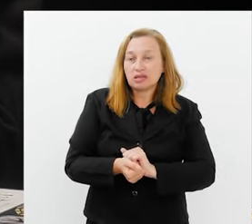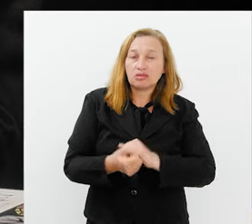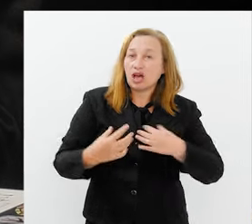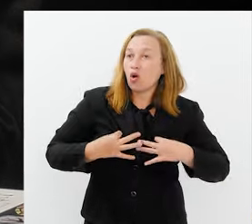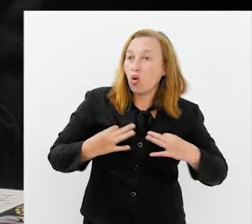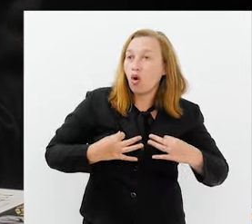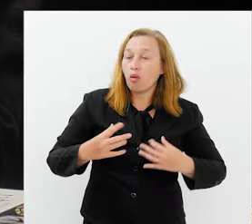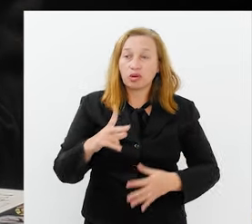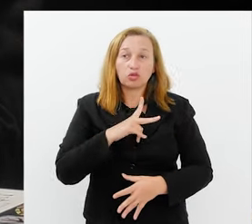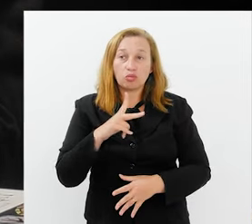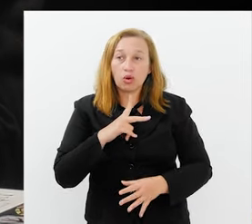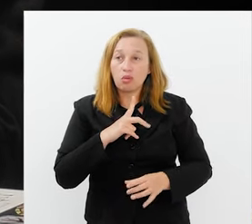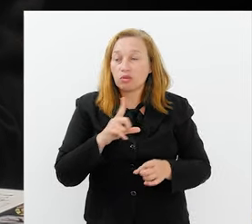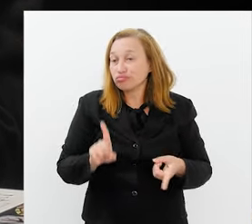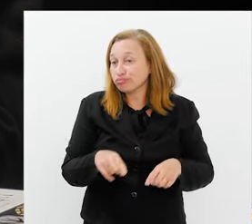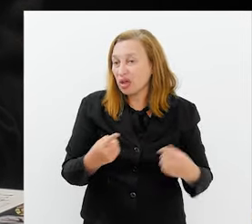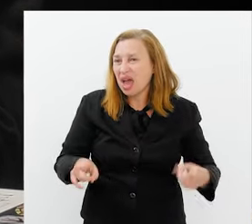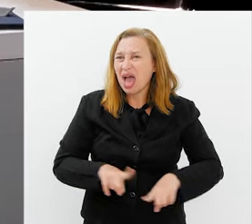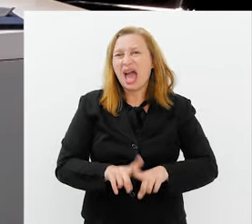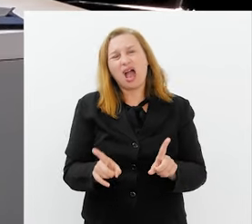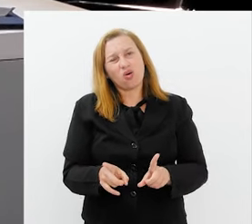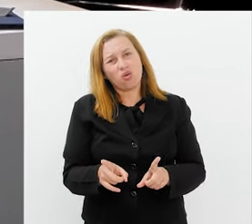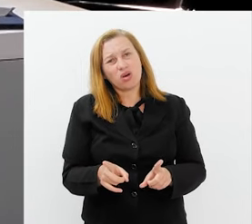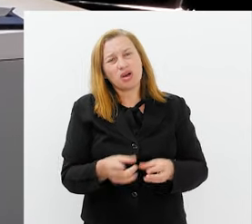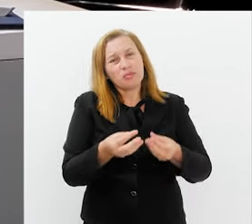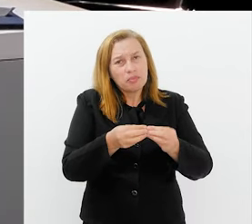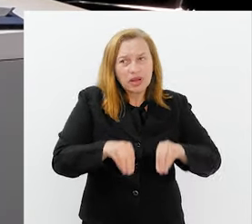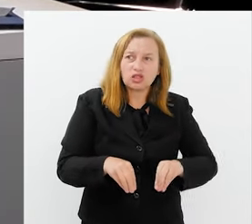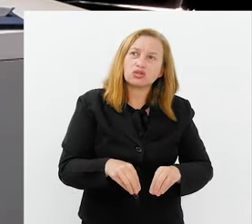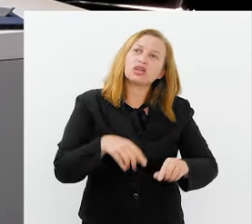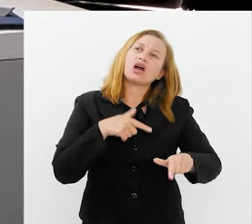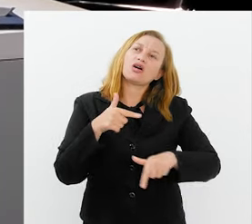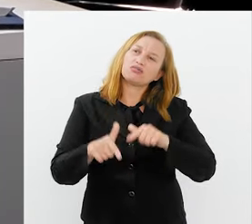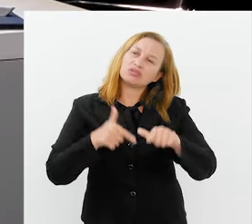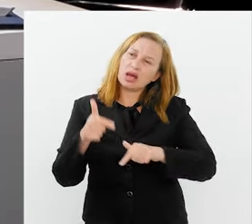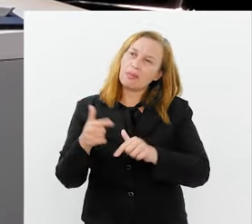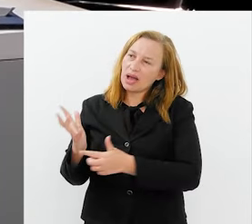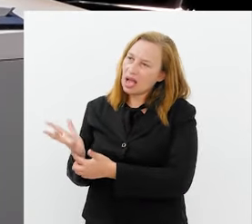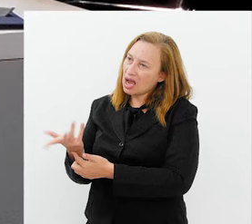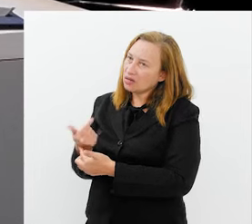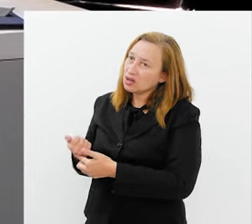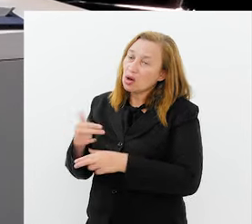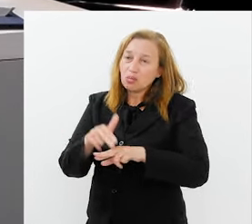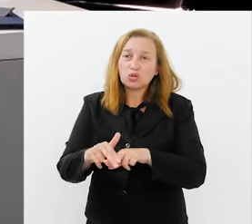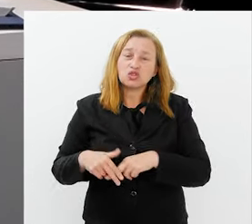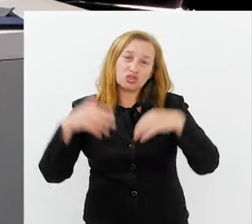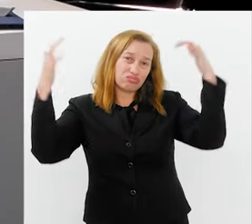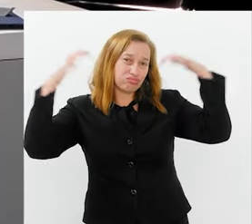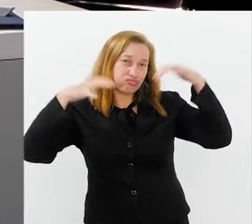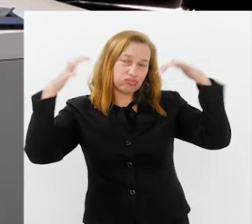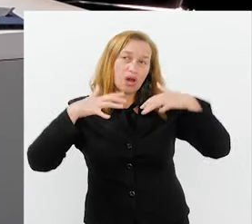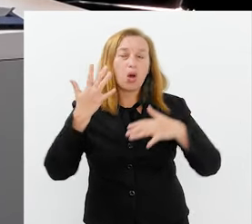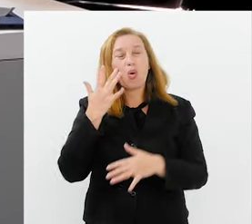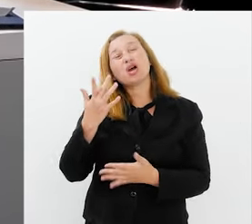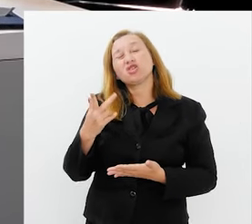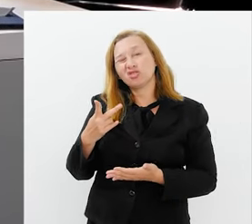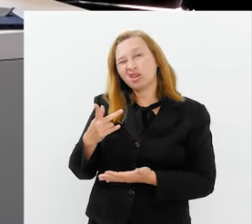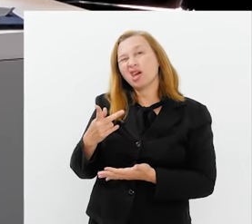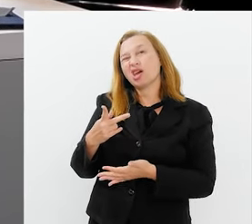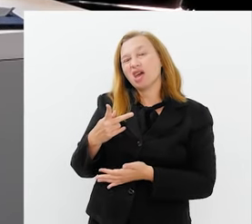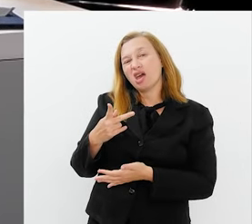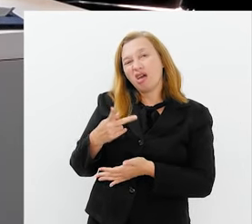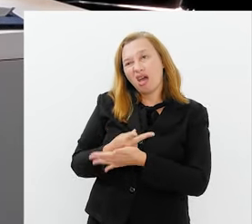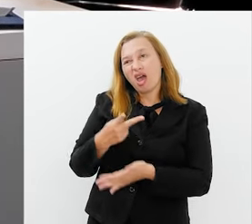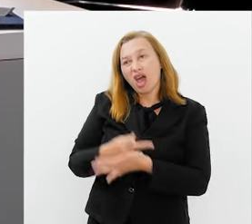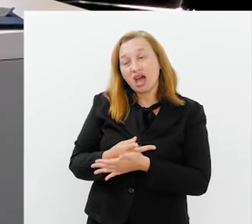próprio enredo. Agora, penalizar um trabalho artístico por conta da meteorologia, eu acho um pouco